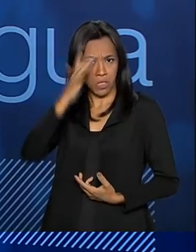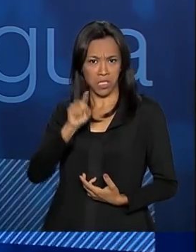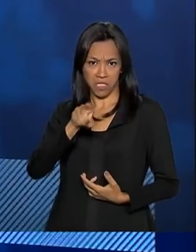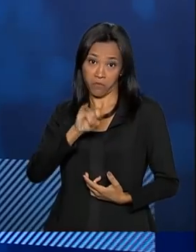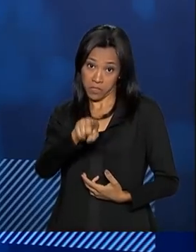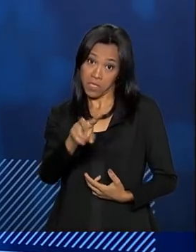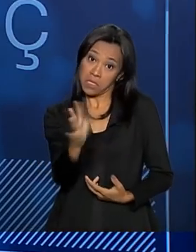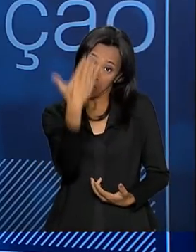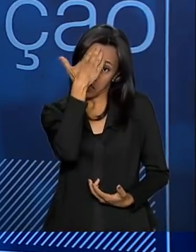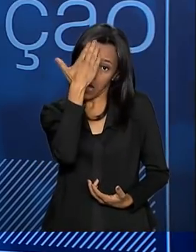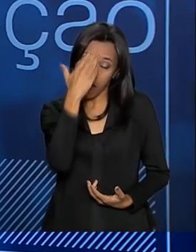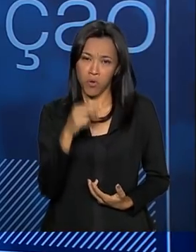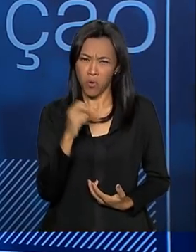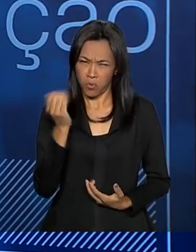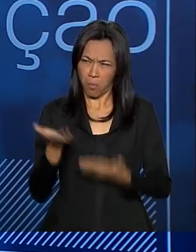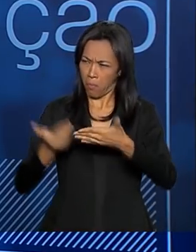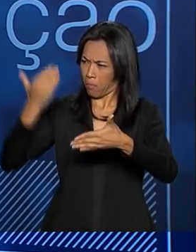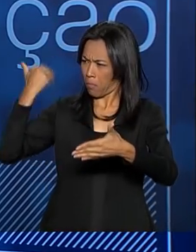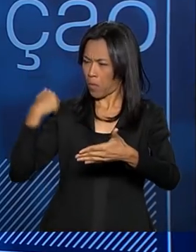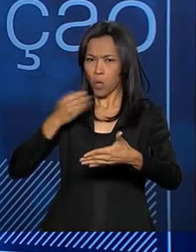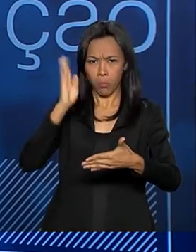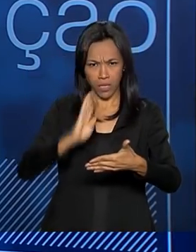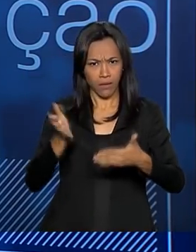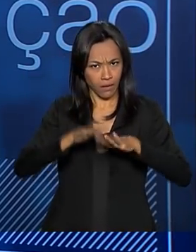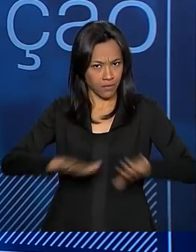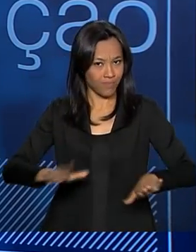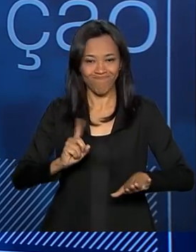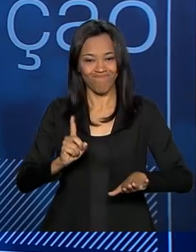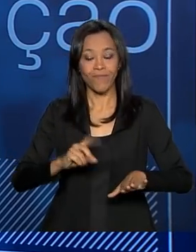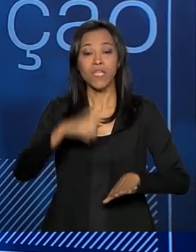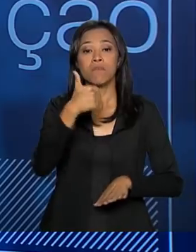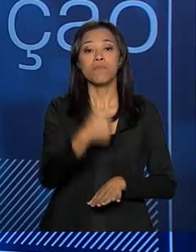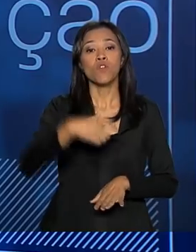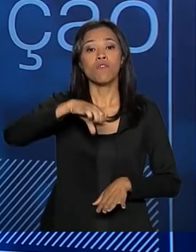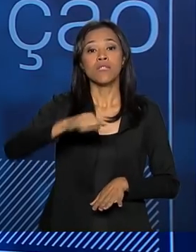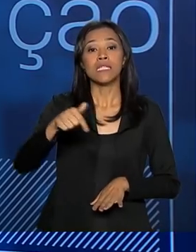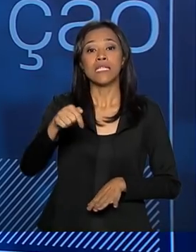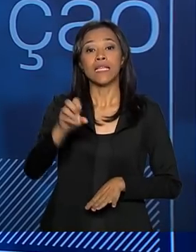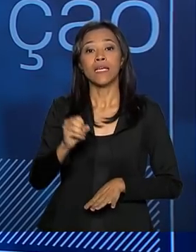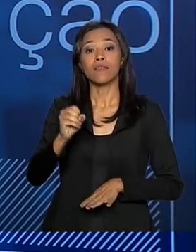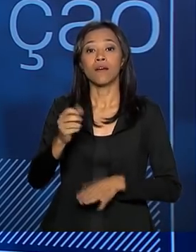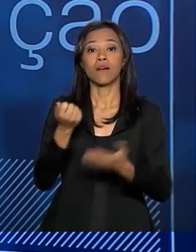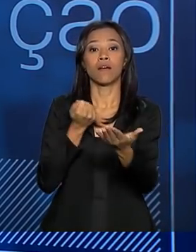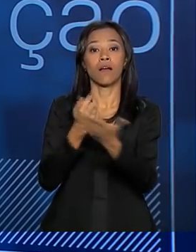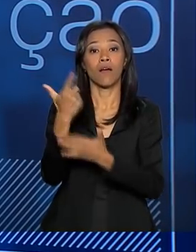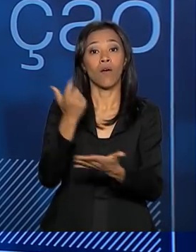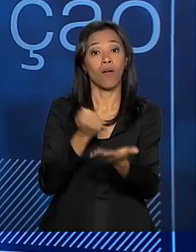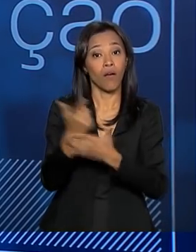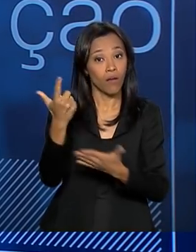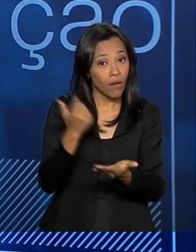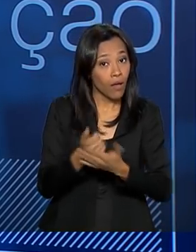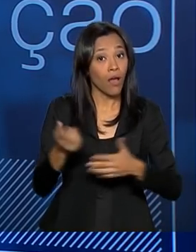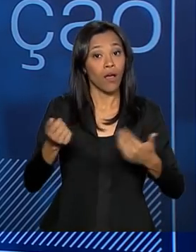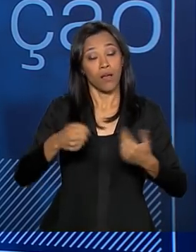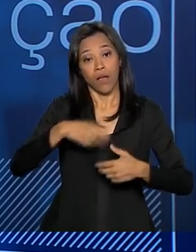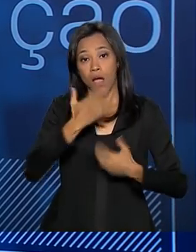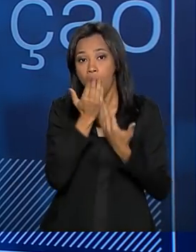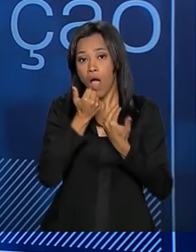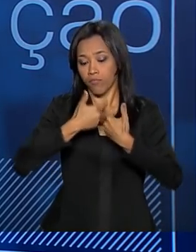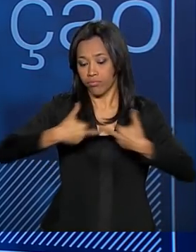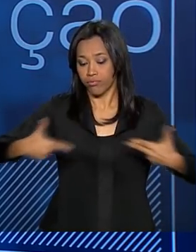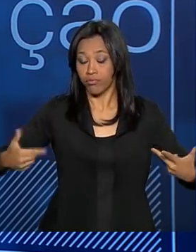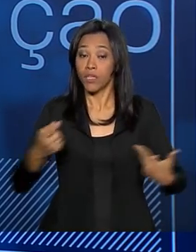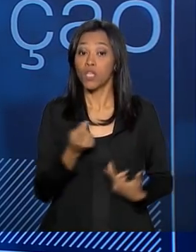mas o Brasil nem sempre foi assim. O Brasil até a década de 70 era importador de alimentos. E o custo dos alimentos na cesta